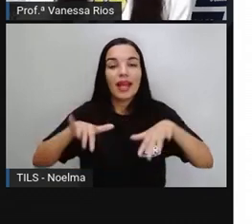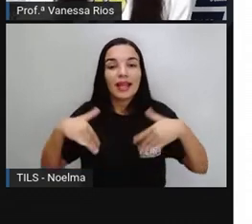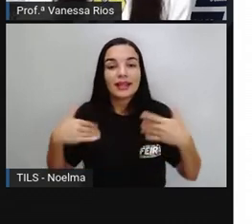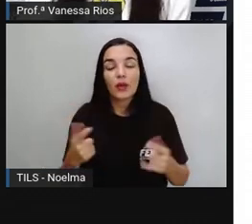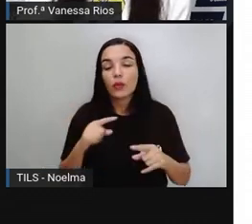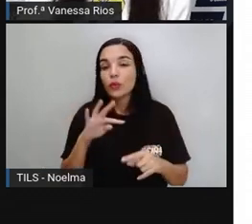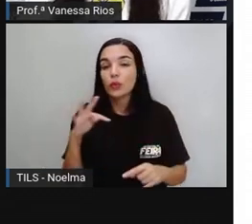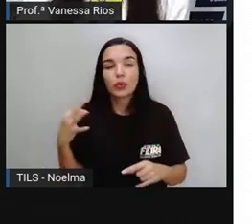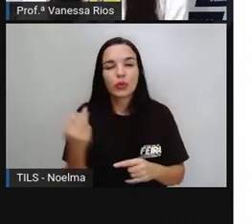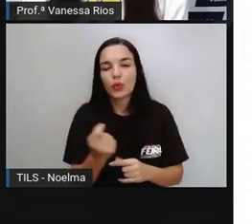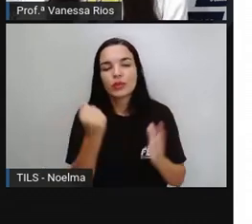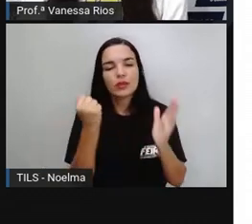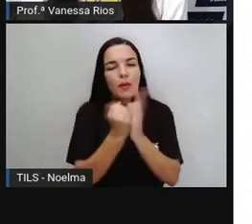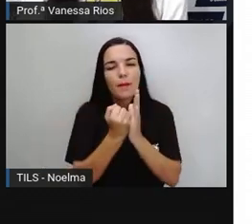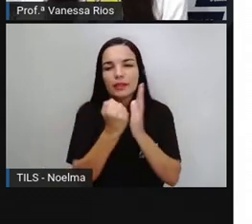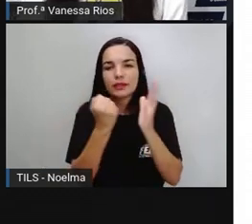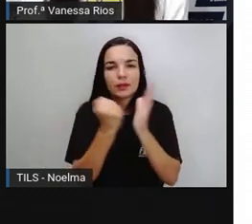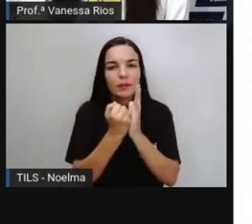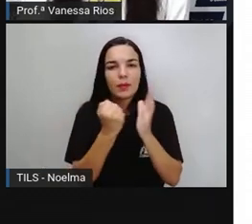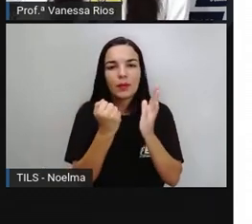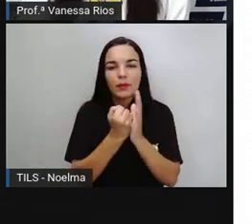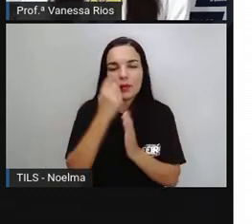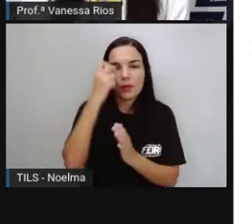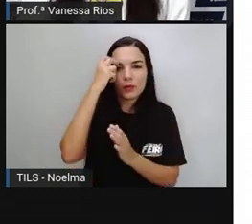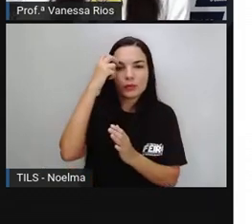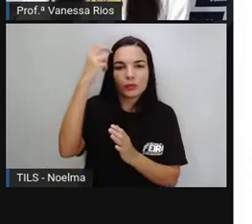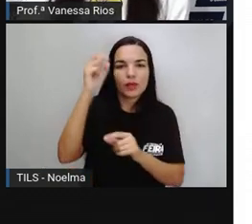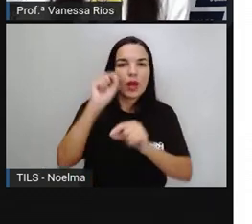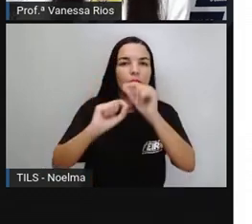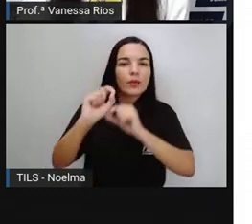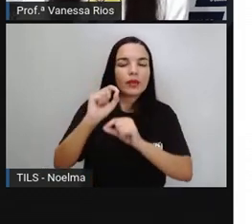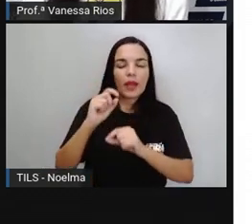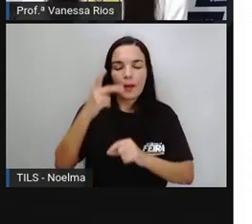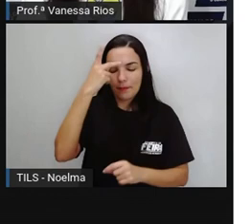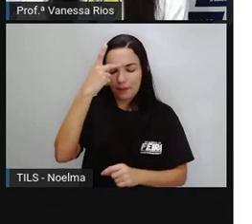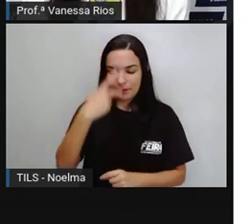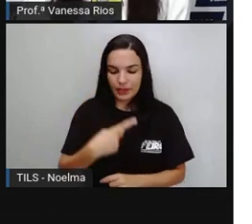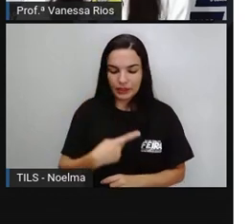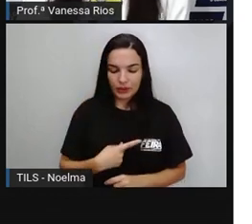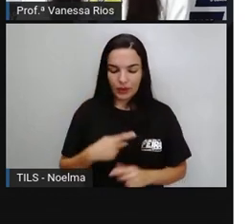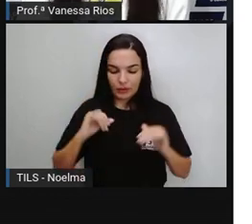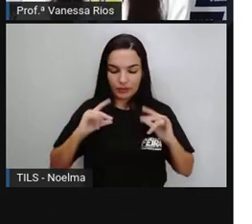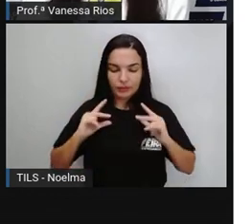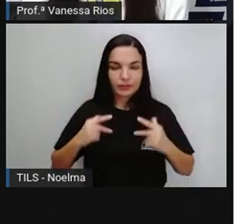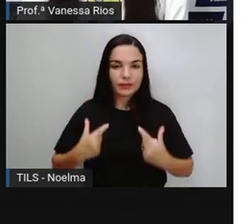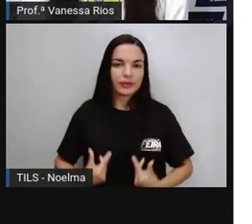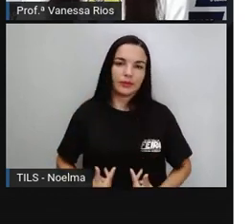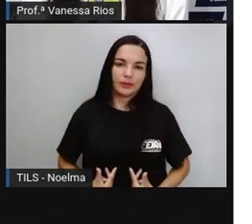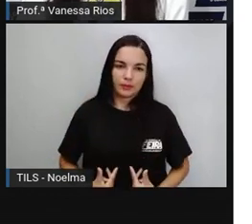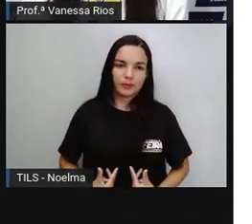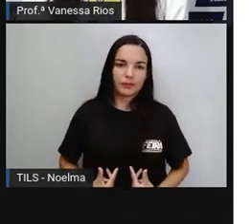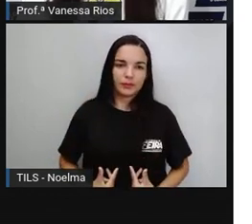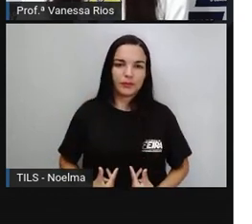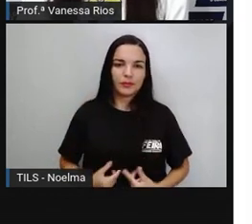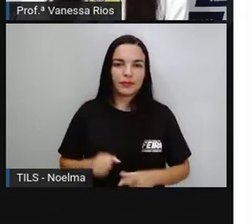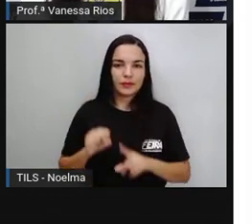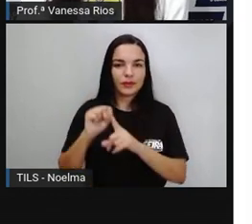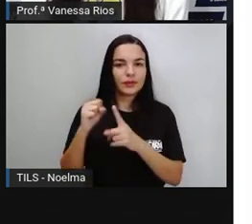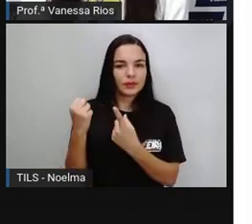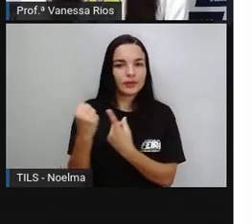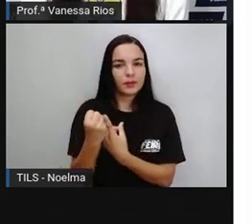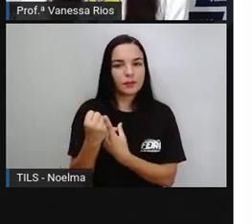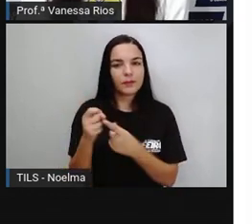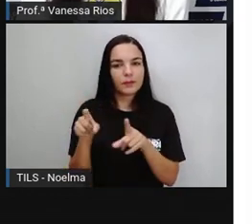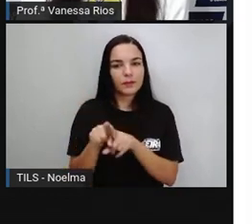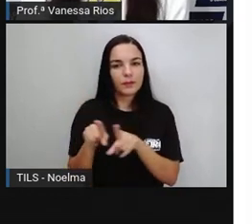esses bens materiais e imateriais nos constituem aí enquanto indivíduo, enquanto ser social. Então